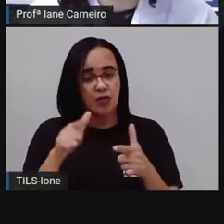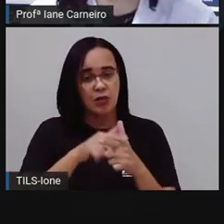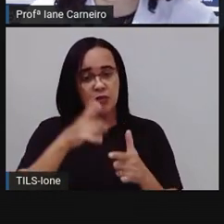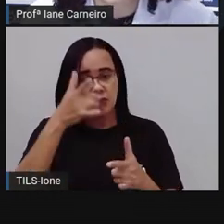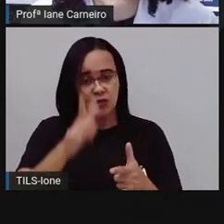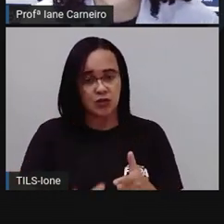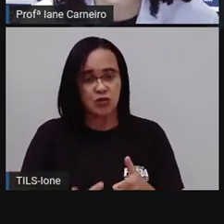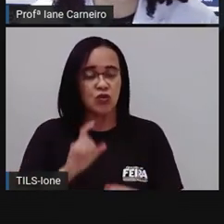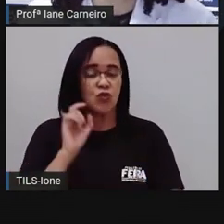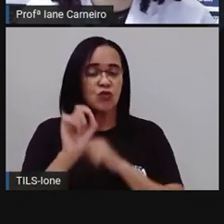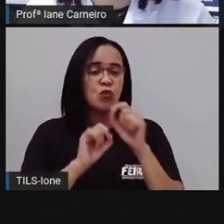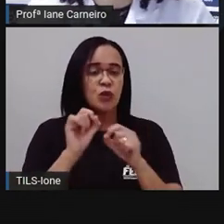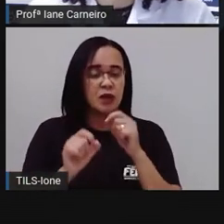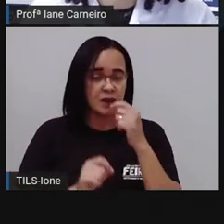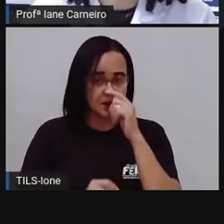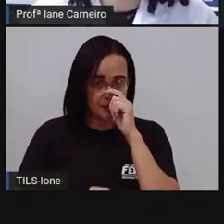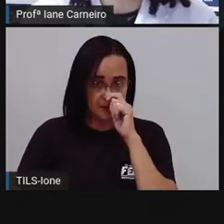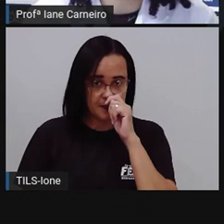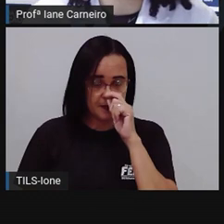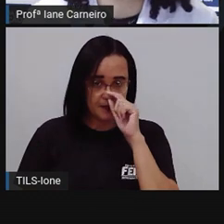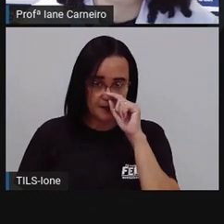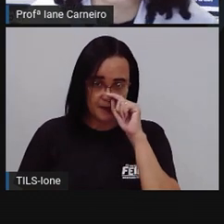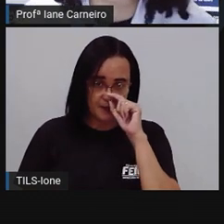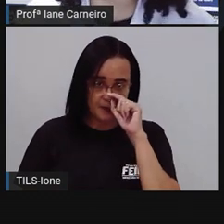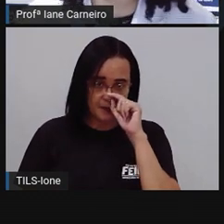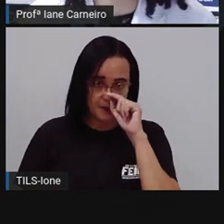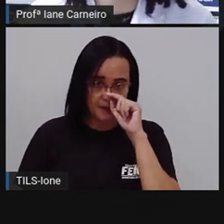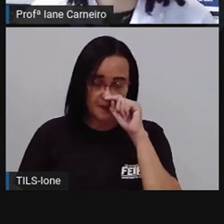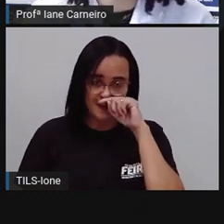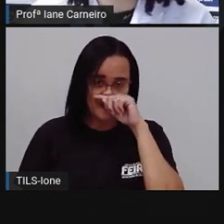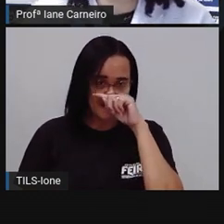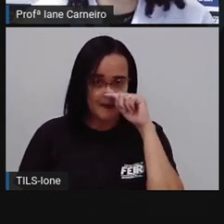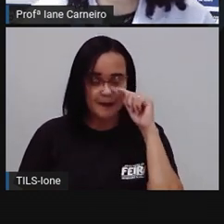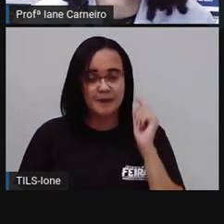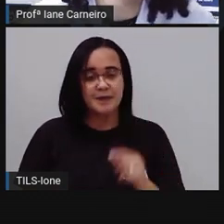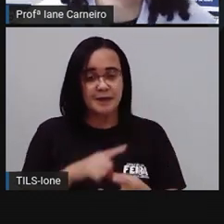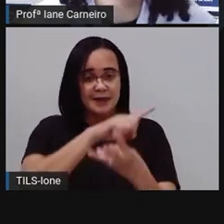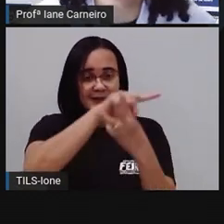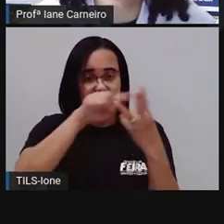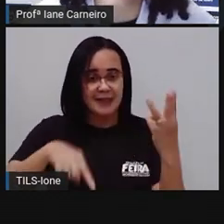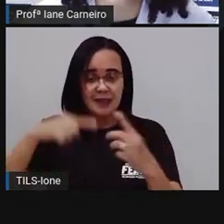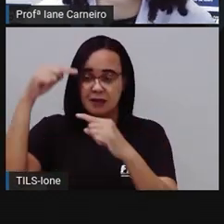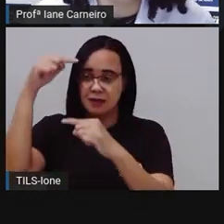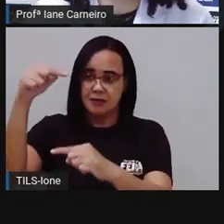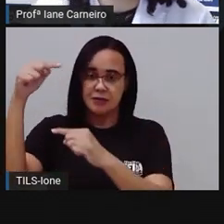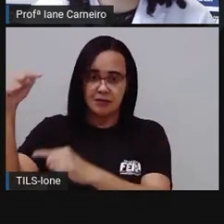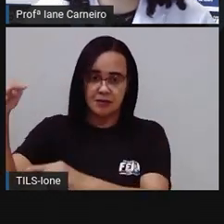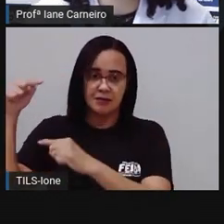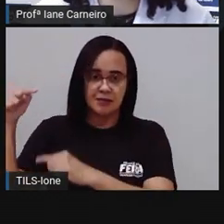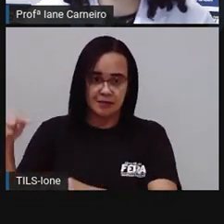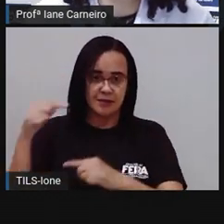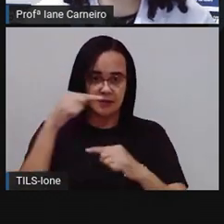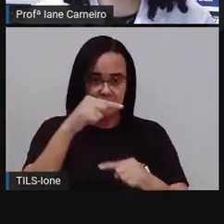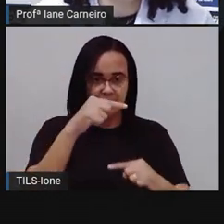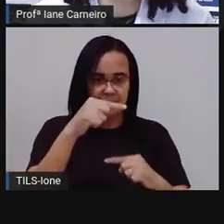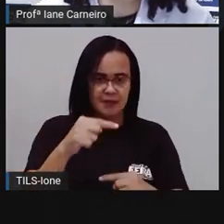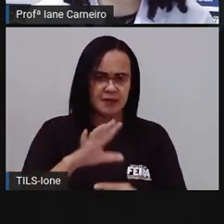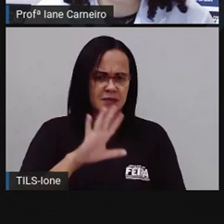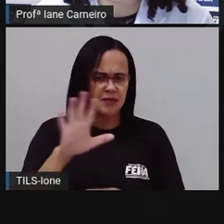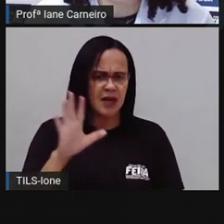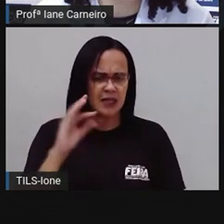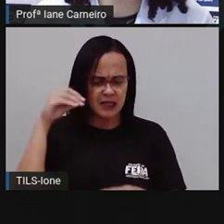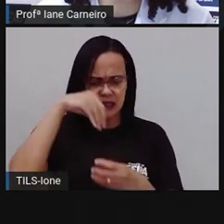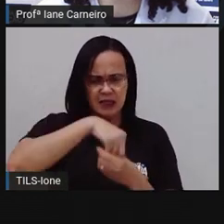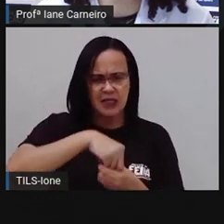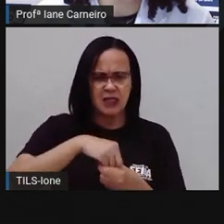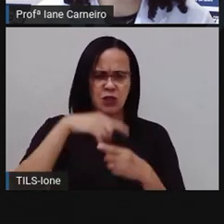fazer juntos, tá certo? Então, aqui, olha só. A Pró trouxe três garrafas pra vocês, ó. Quantos litros tem nessa